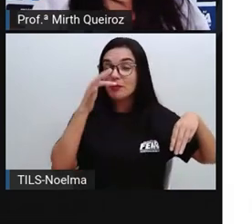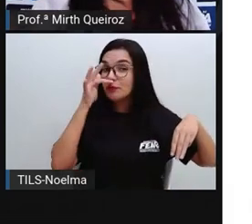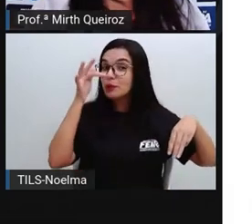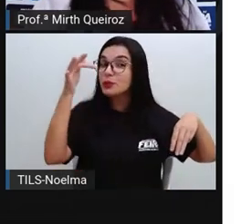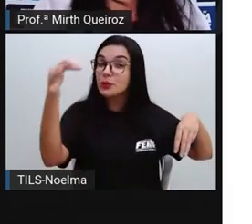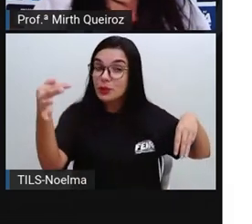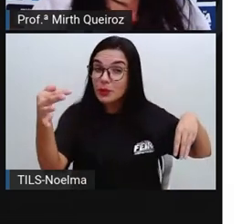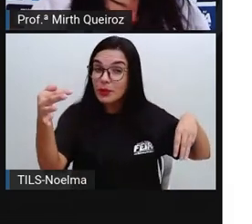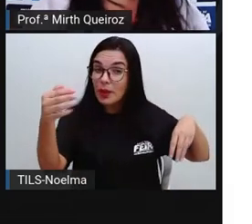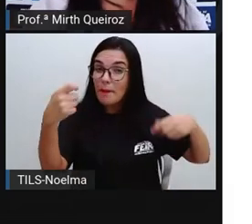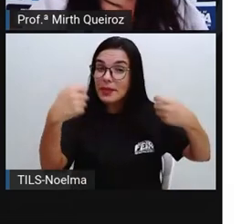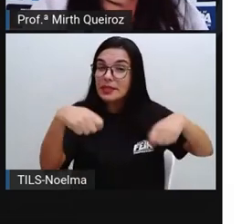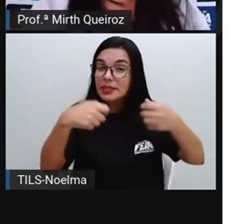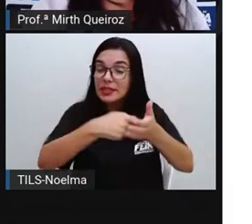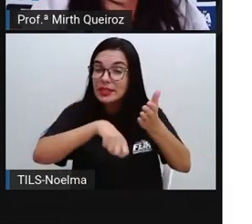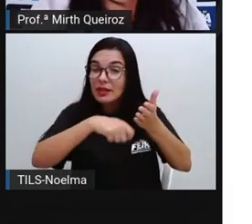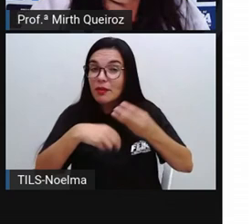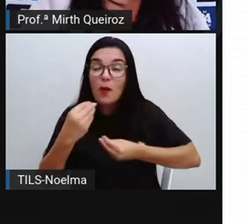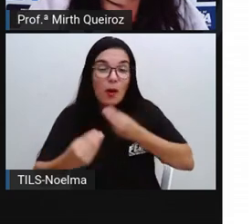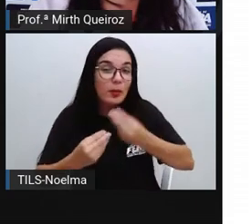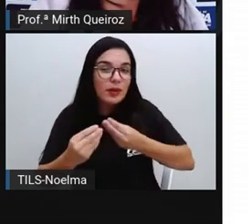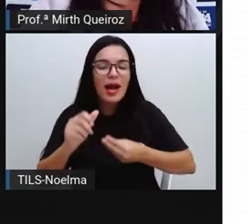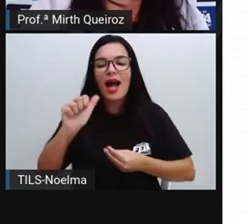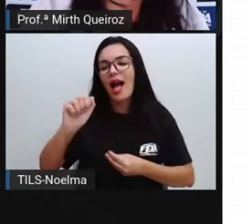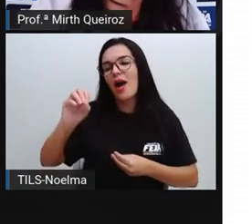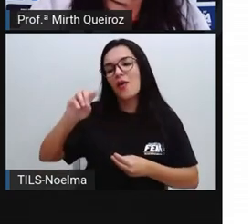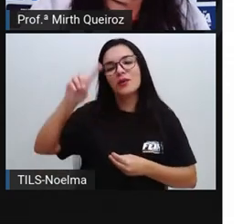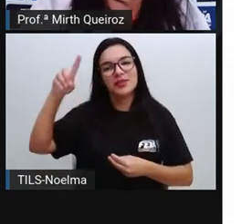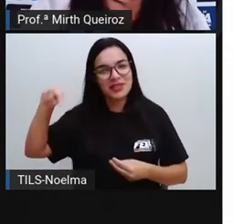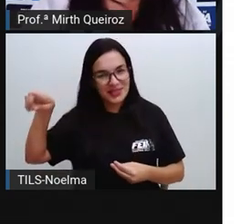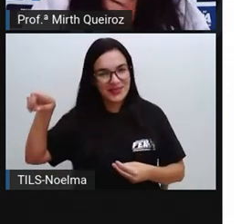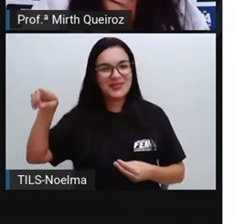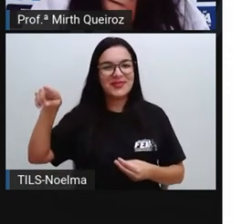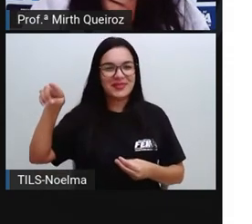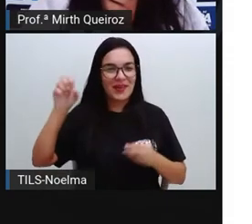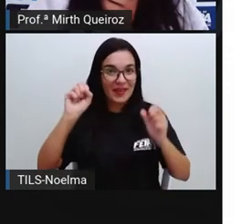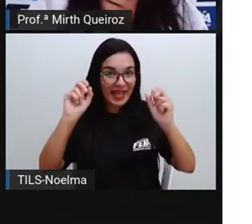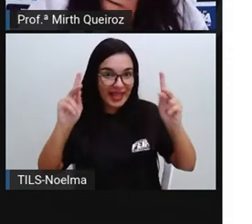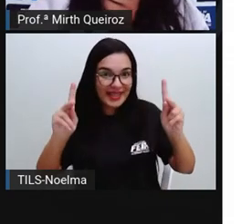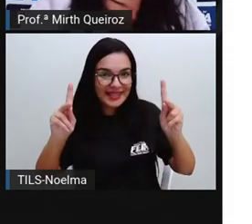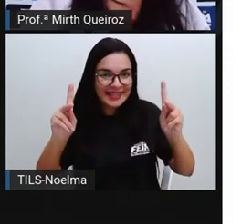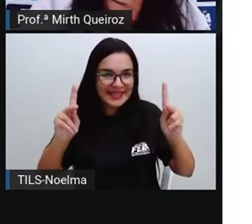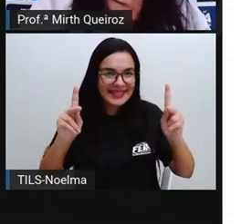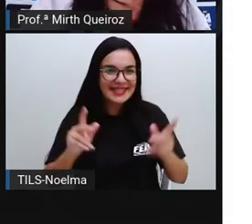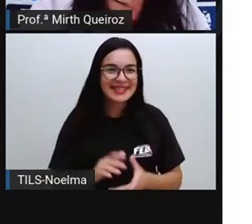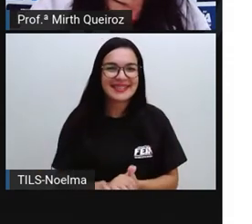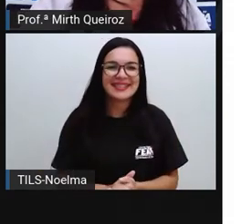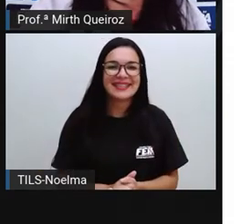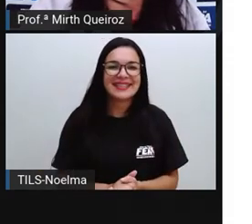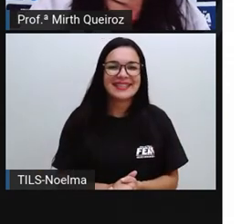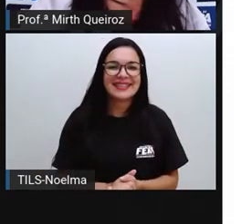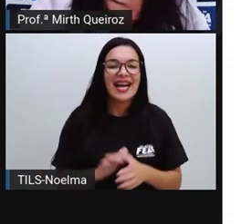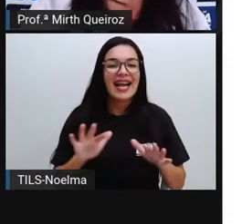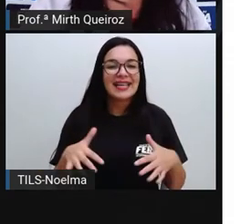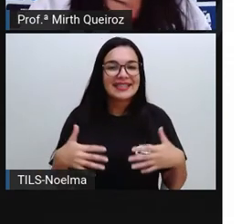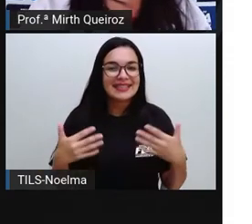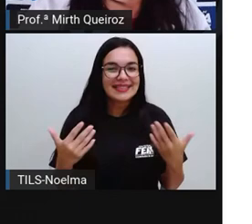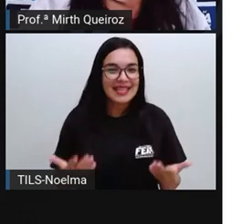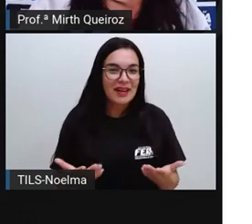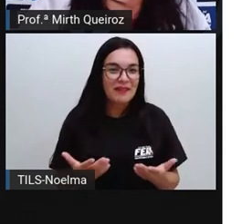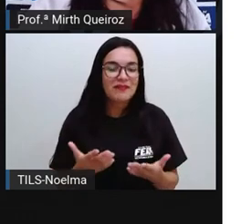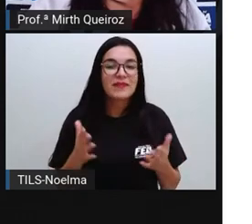futuro, ela deve ser escrita com AOTIU. certo? Bom, gente,